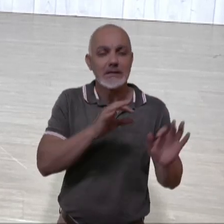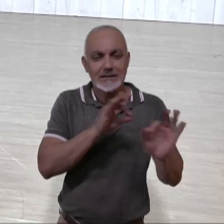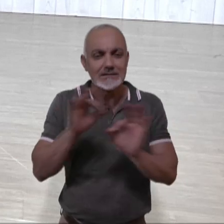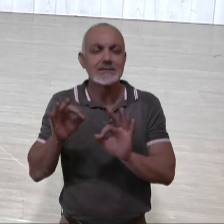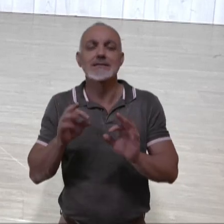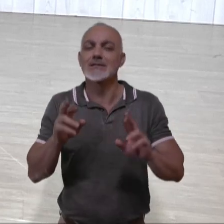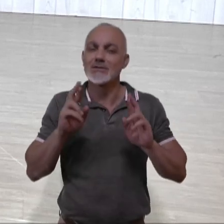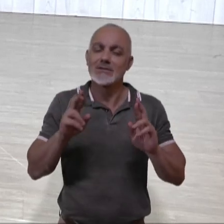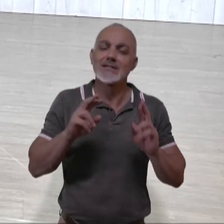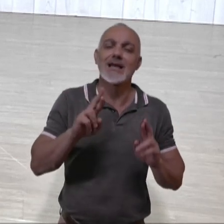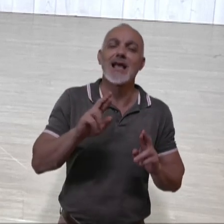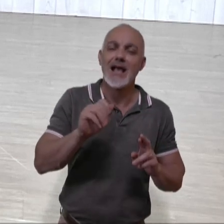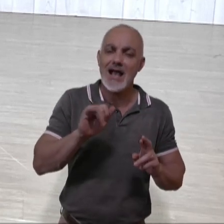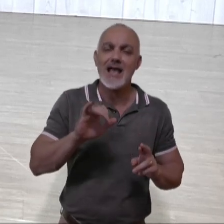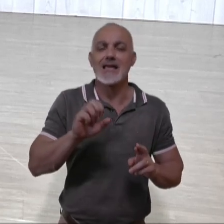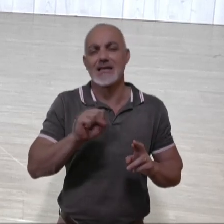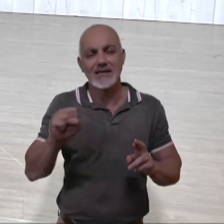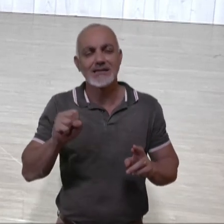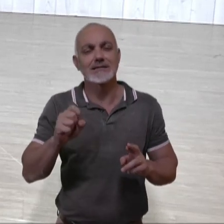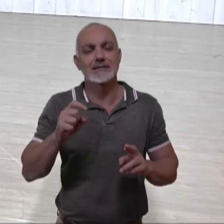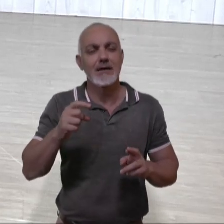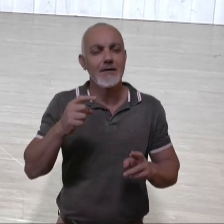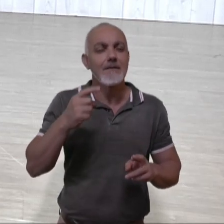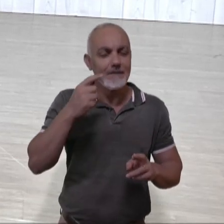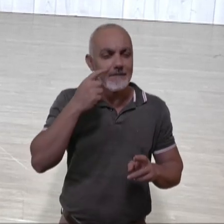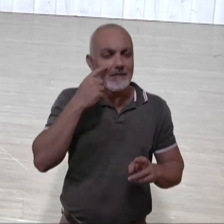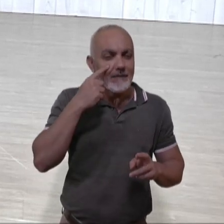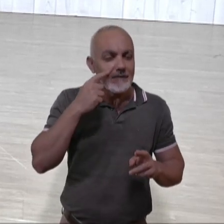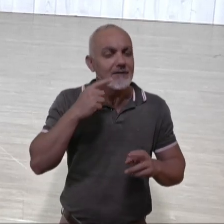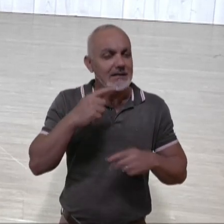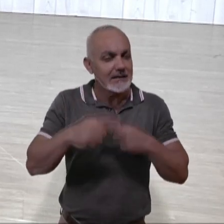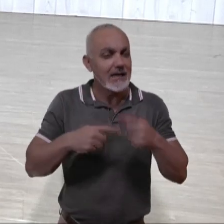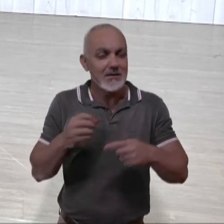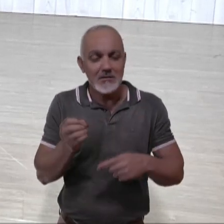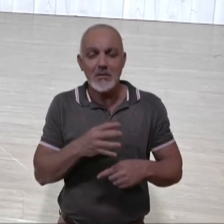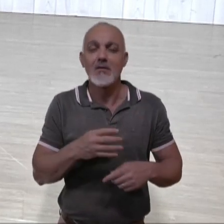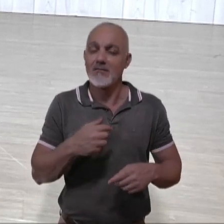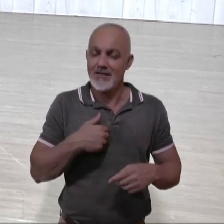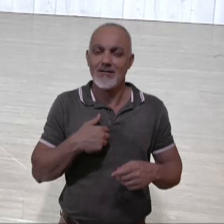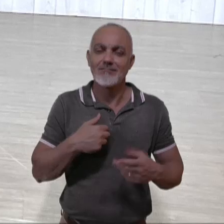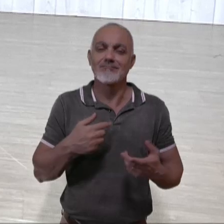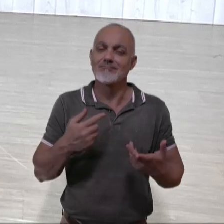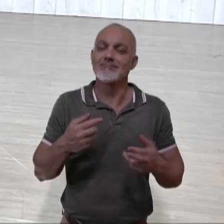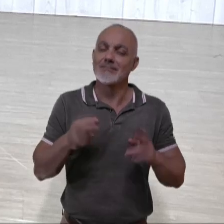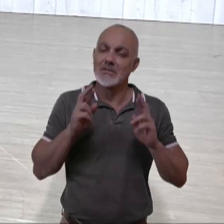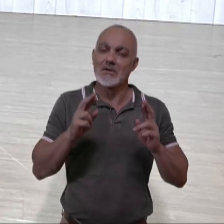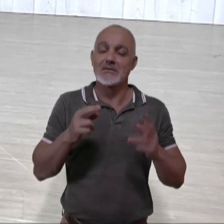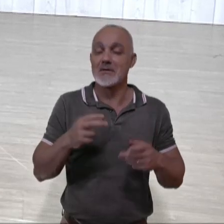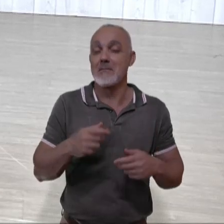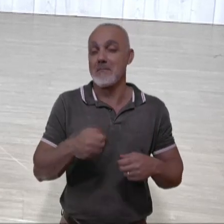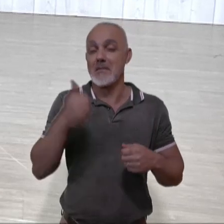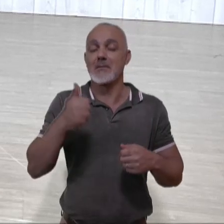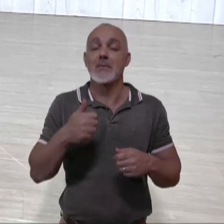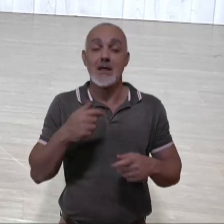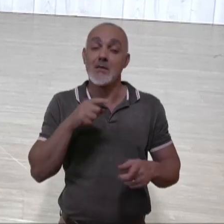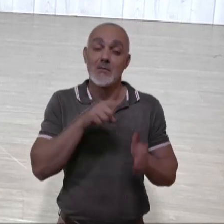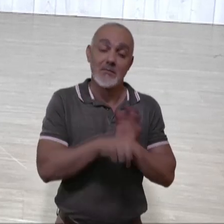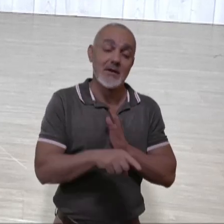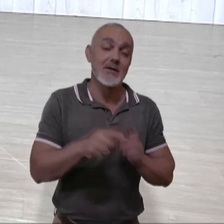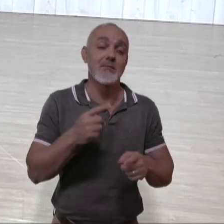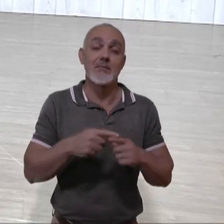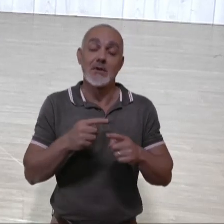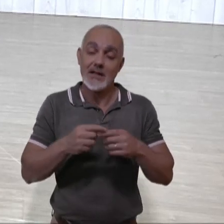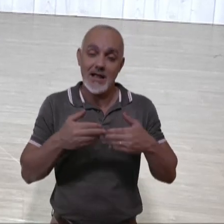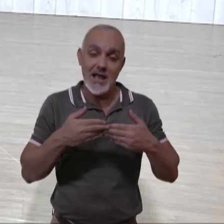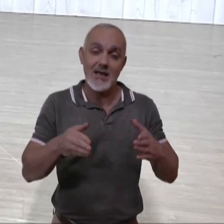Raíssa, pelo Japinha, ver essa nova geração chegando. Eu acho que é mais a minha praia. Entendi, entendi. Eu estou te perguntando isso porque foi